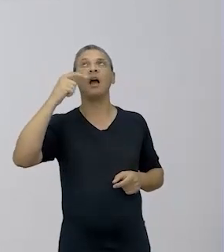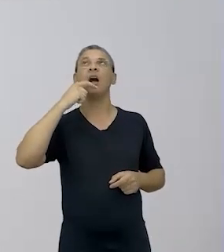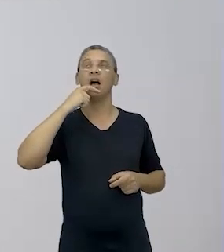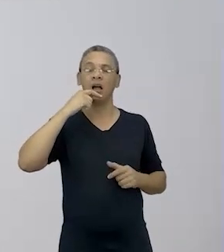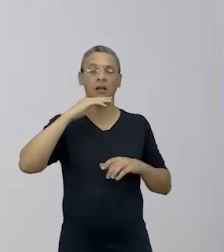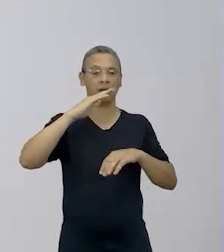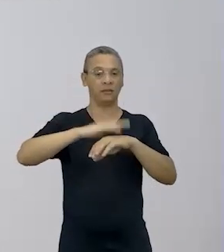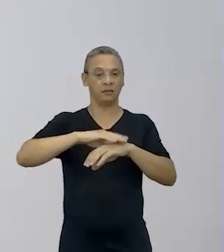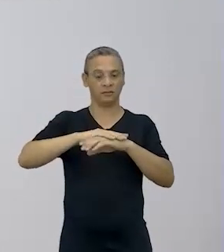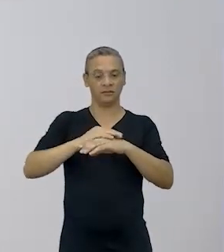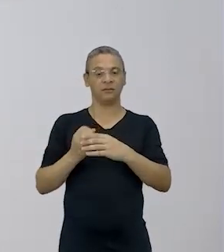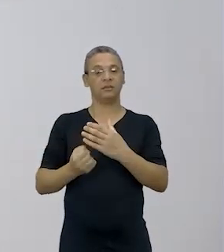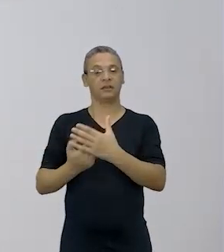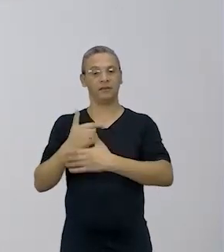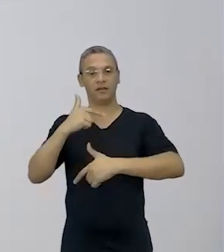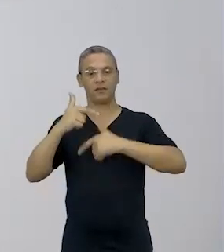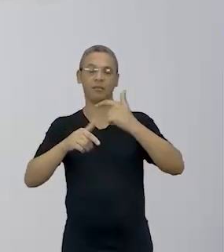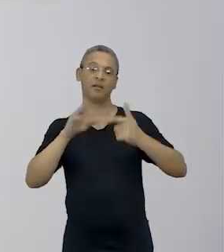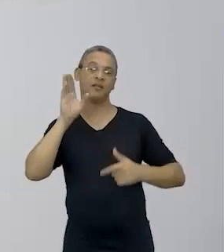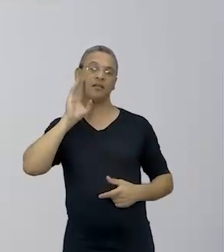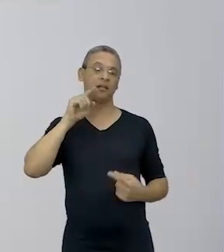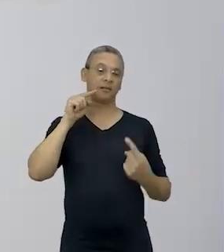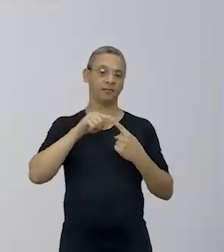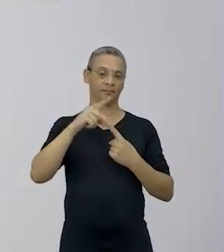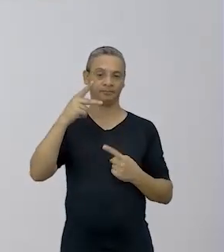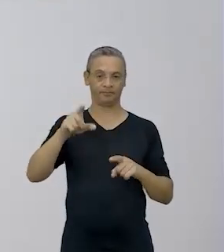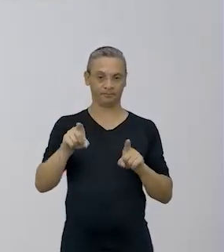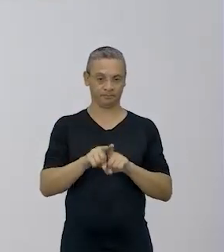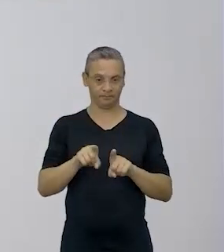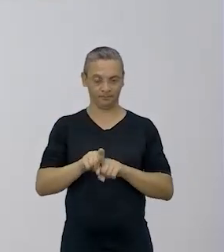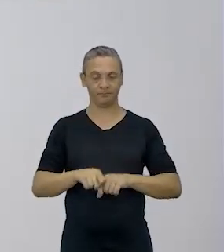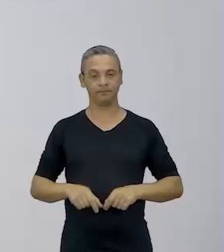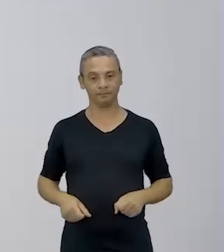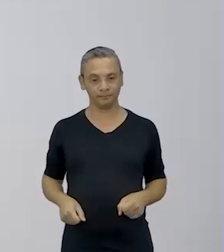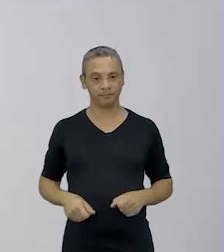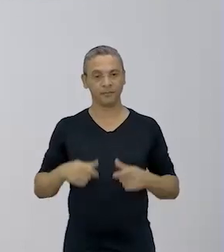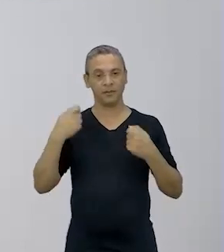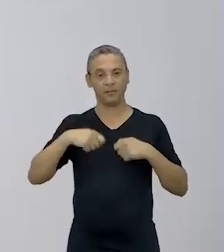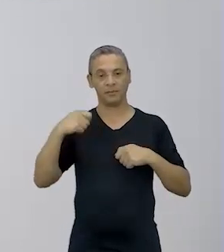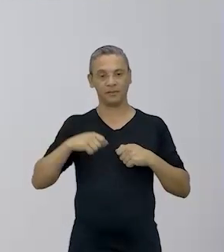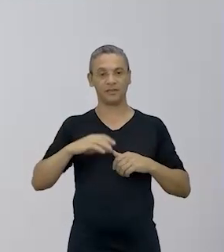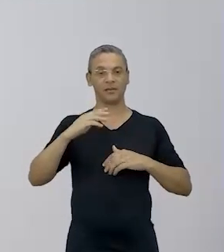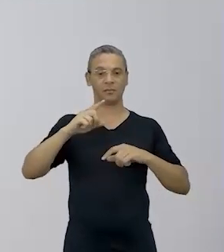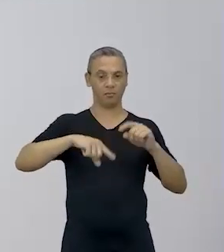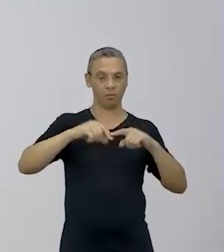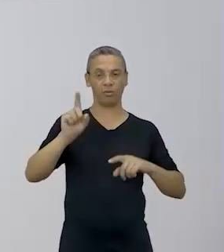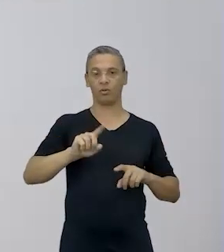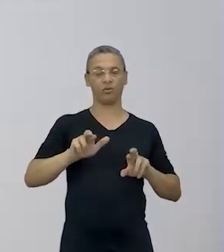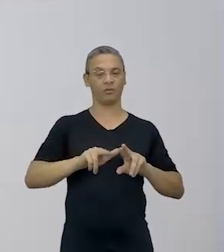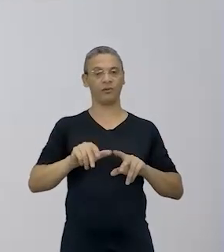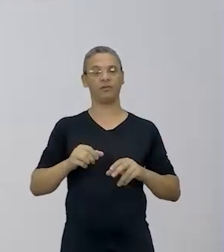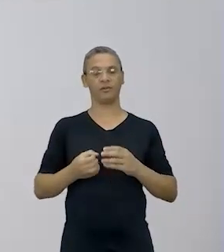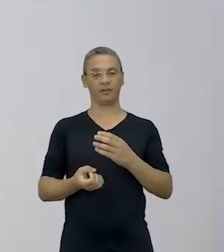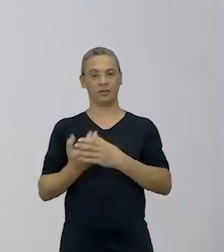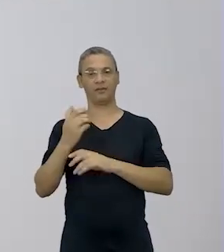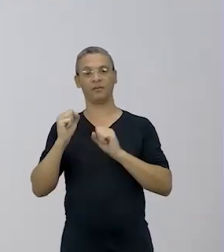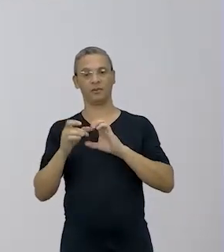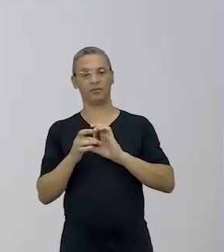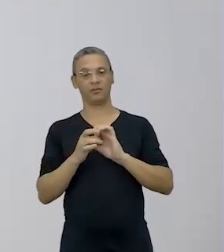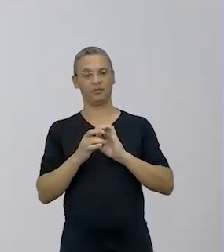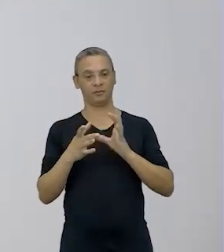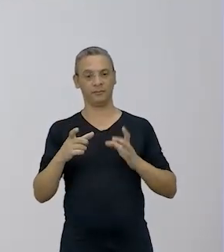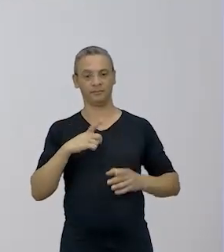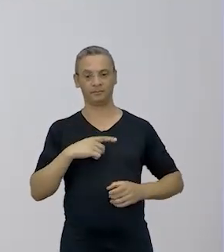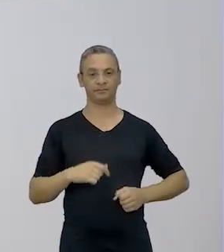criar um serviço muito bacana também para construção sustentável, tá? Não precisa ser um produto, Janaína? Então, isso é uma coisa bem interessante para ser